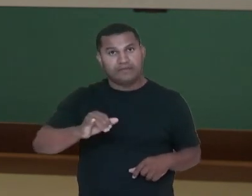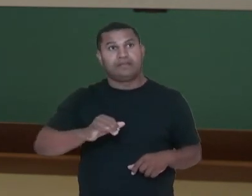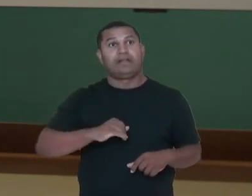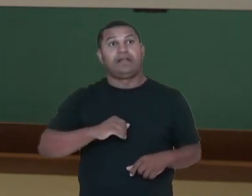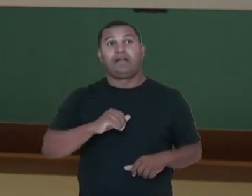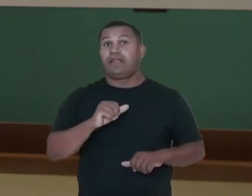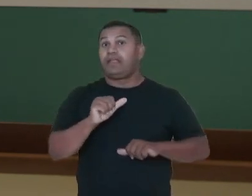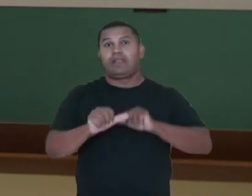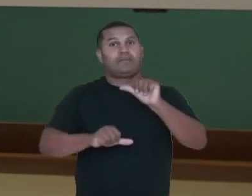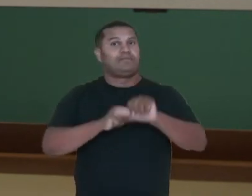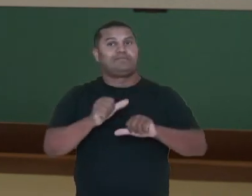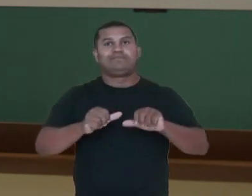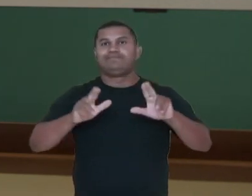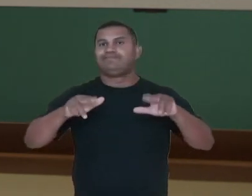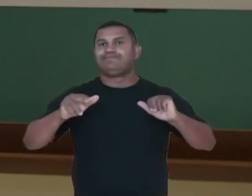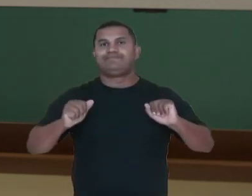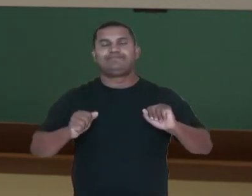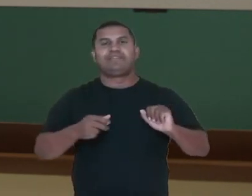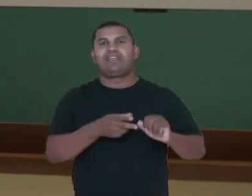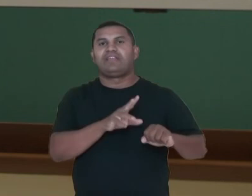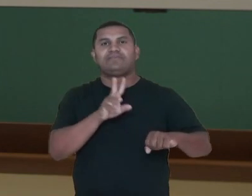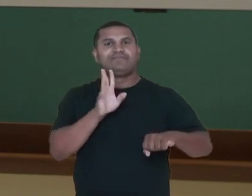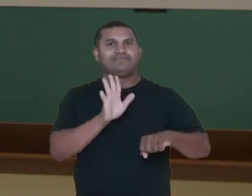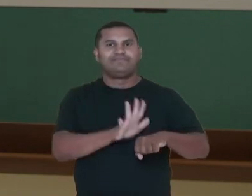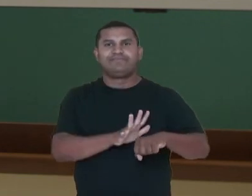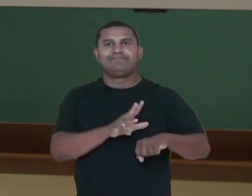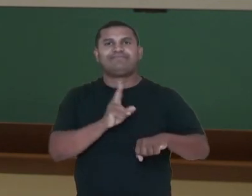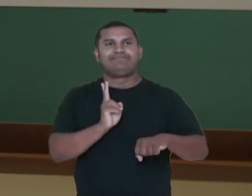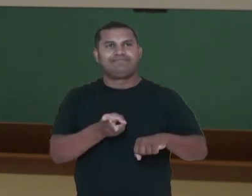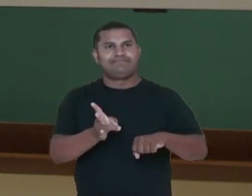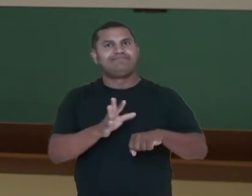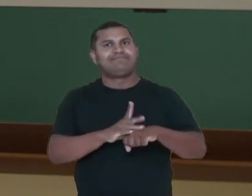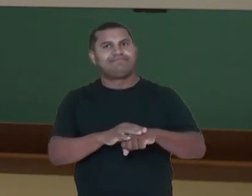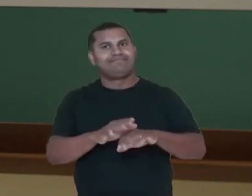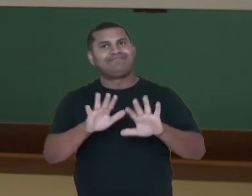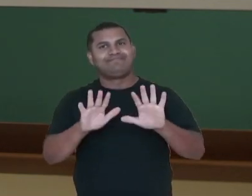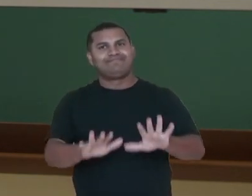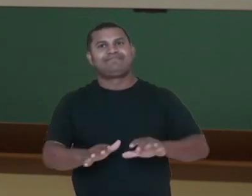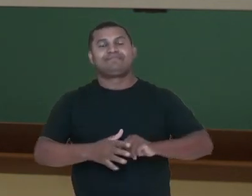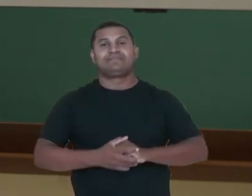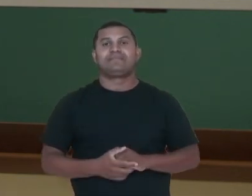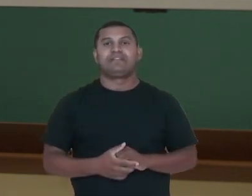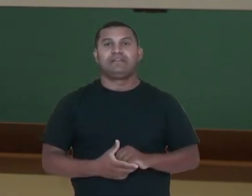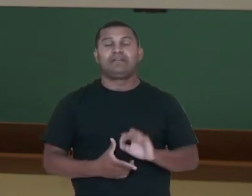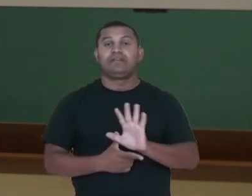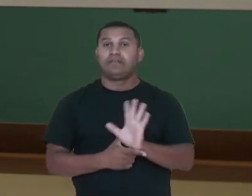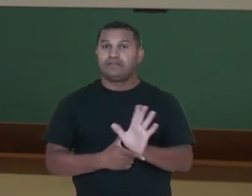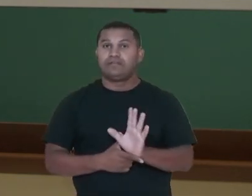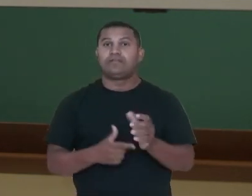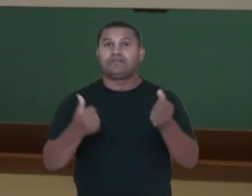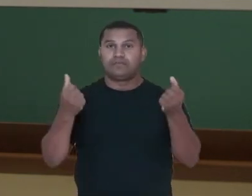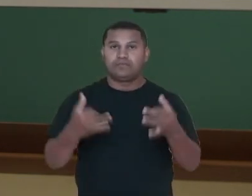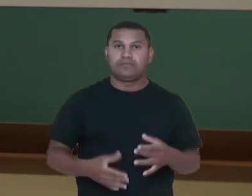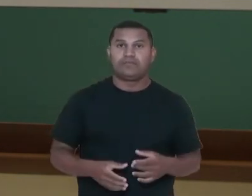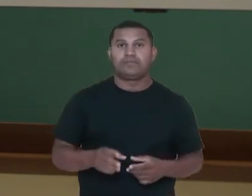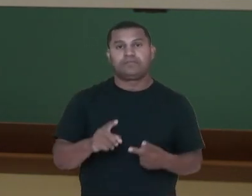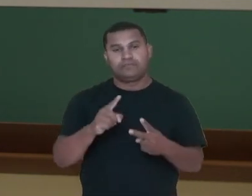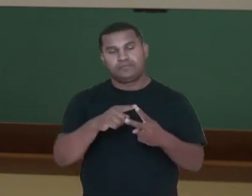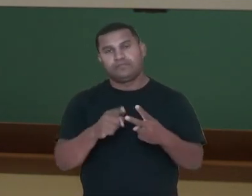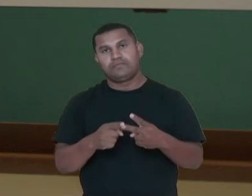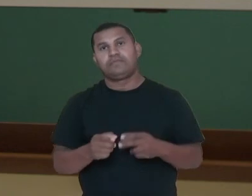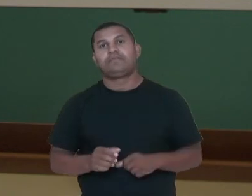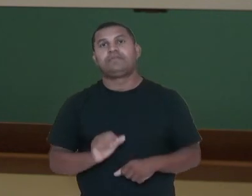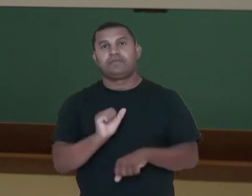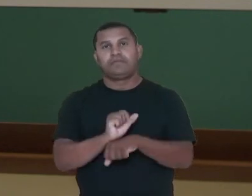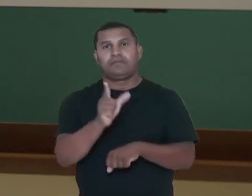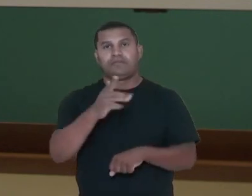reparar os erros, né? E pode também desenvolver o câncer. Então nesse vídeo nós falamos sobre câncer e radiação. Espero que